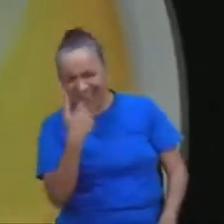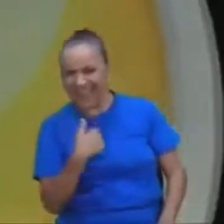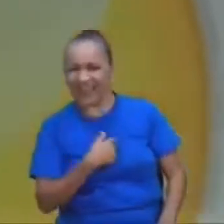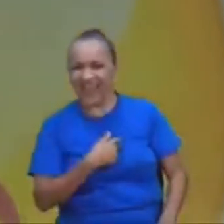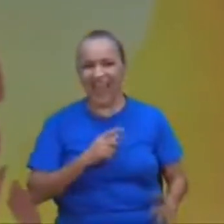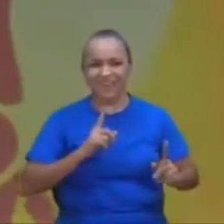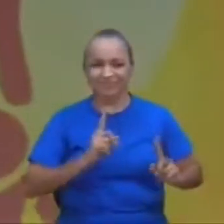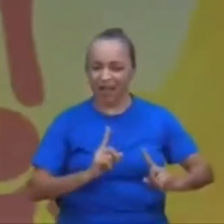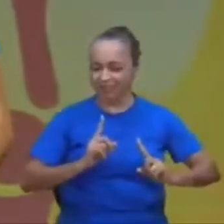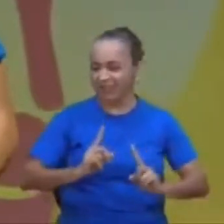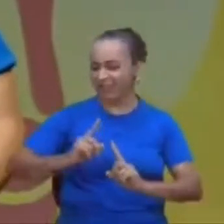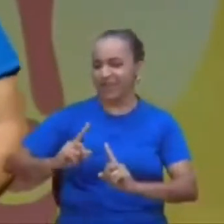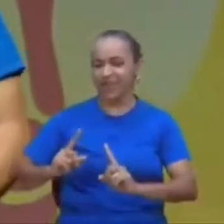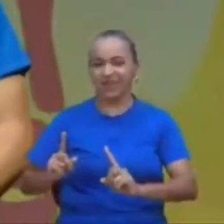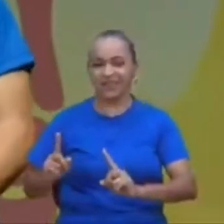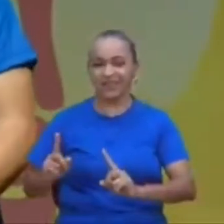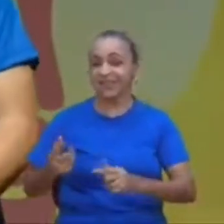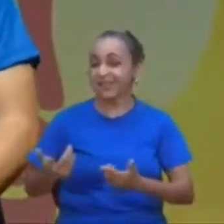tinha um bom network,